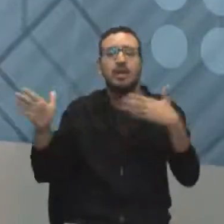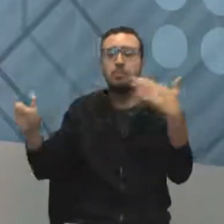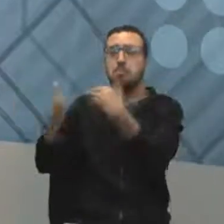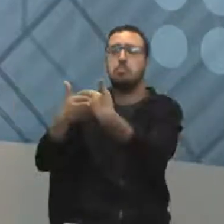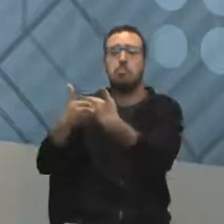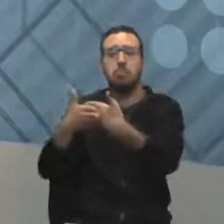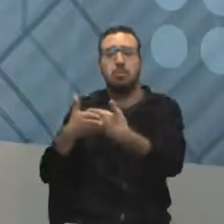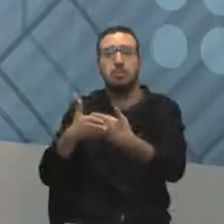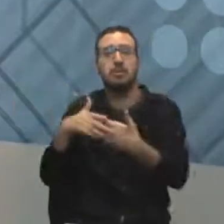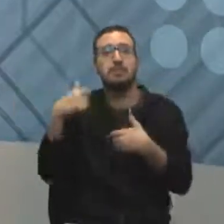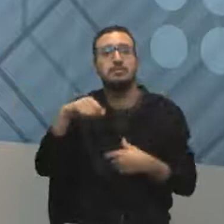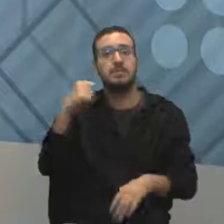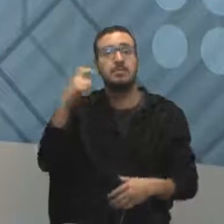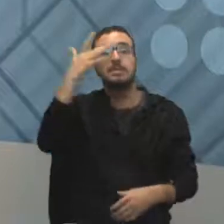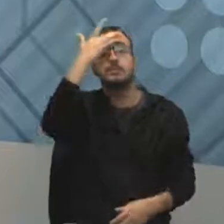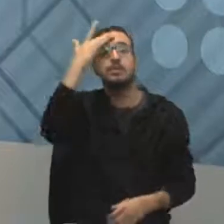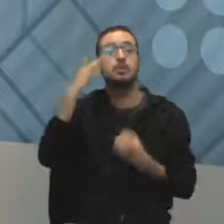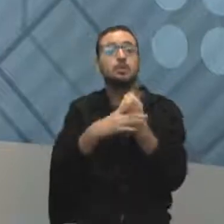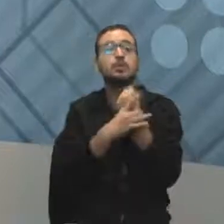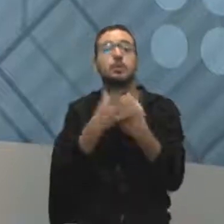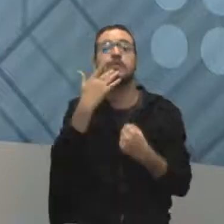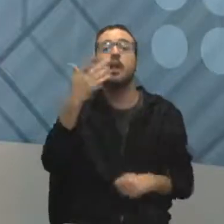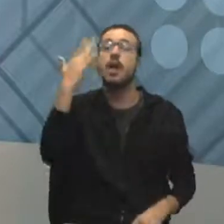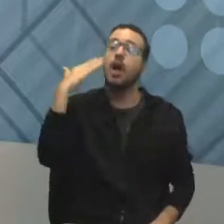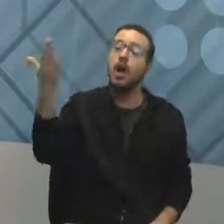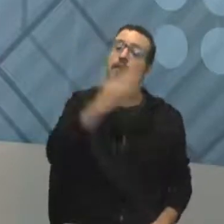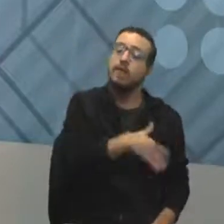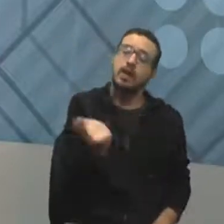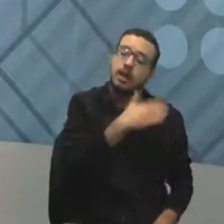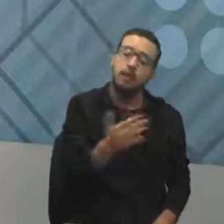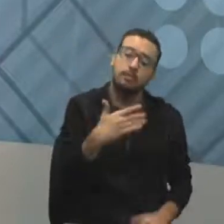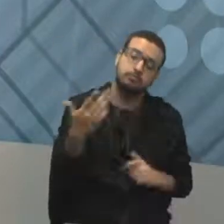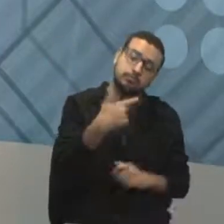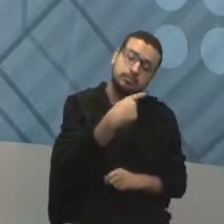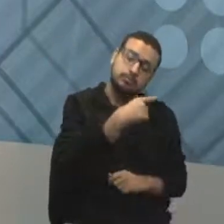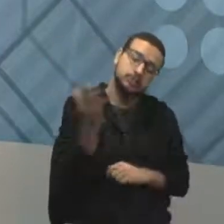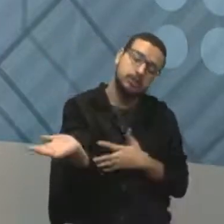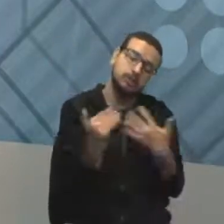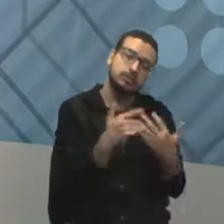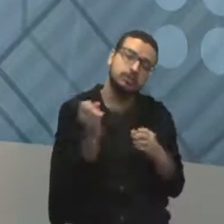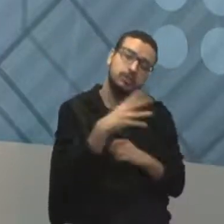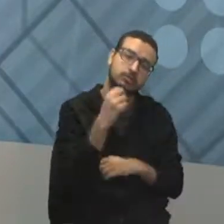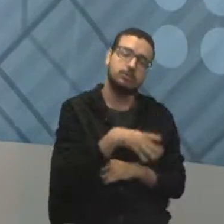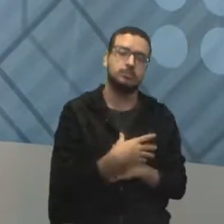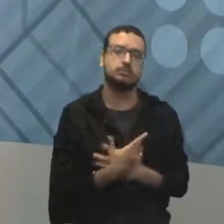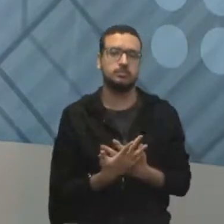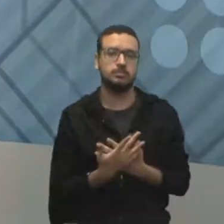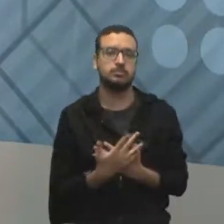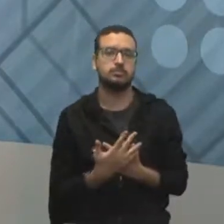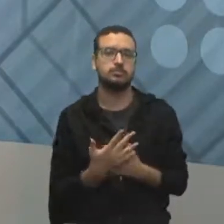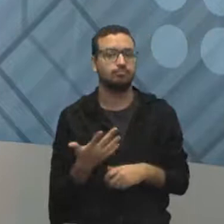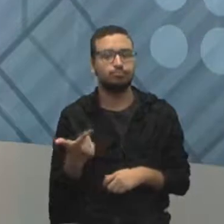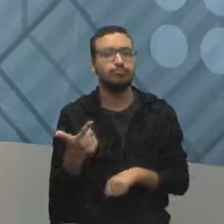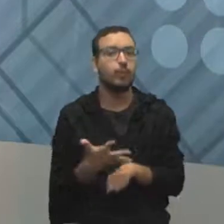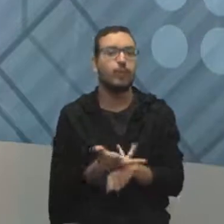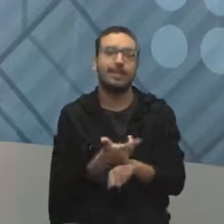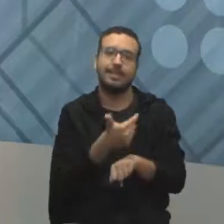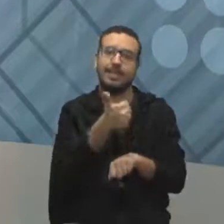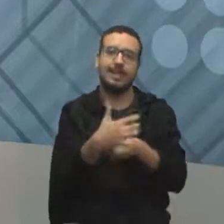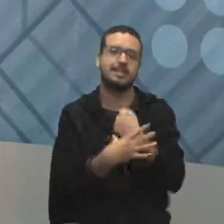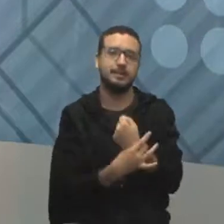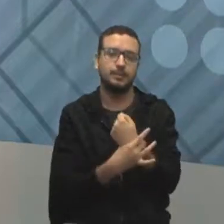para abrir e falar, gente, por aqui, sinalizando. Isso é qualidade. Qualidade também é segurança. Então, além de ter